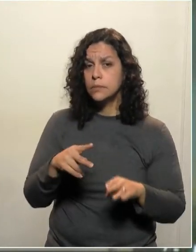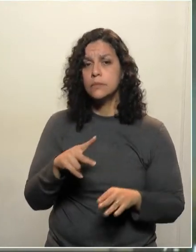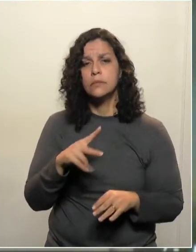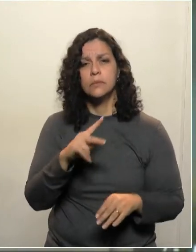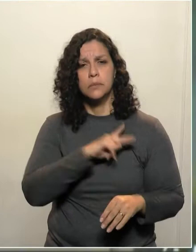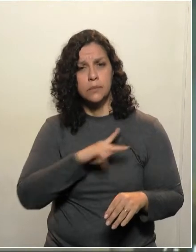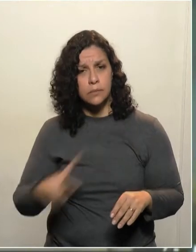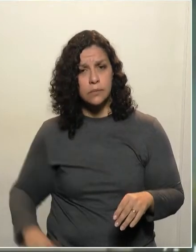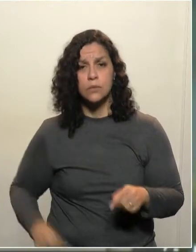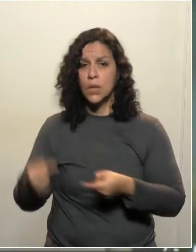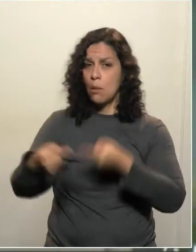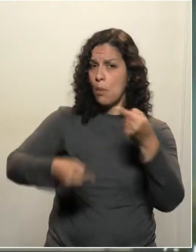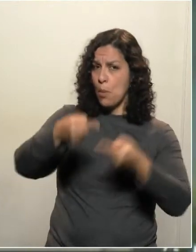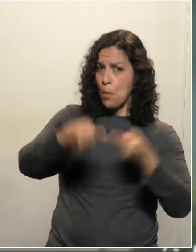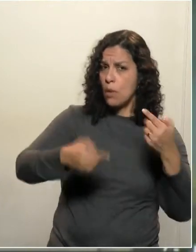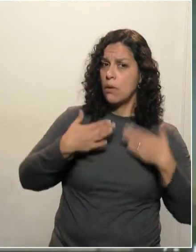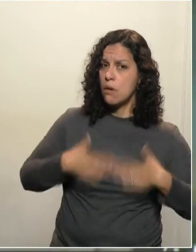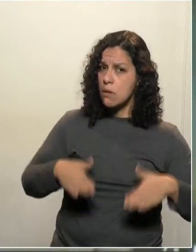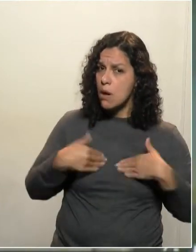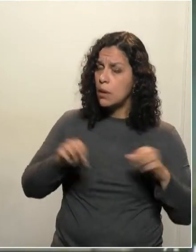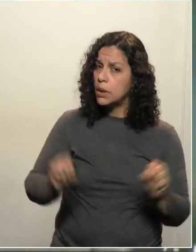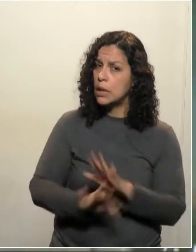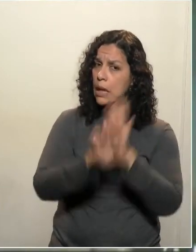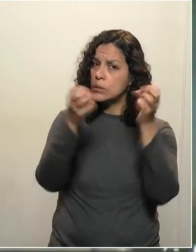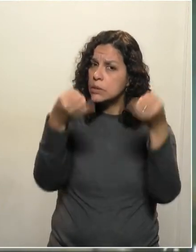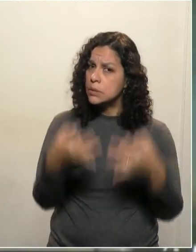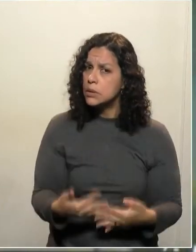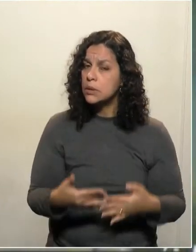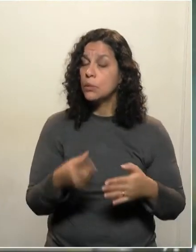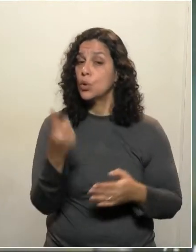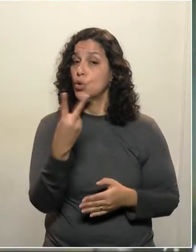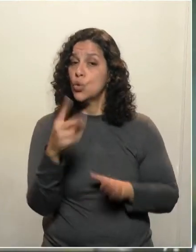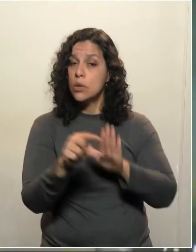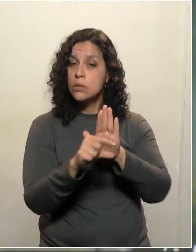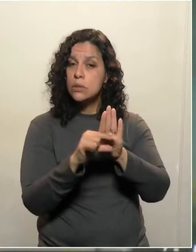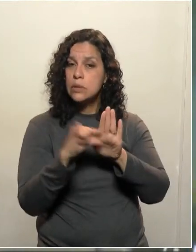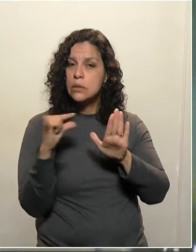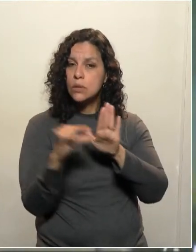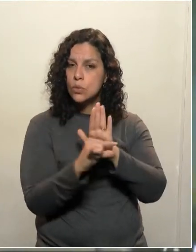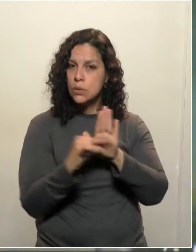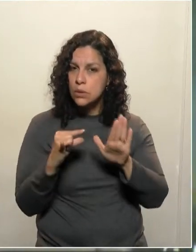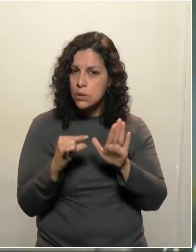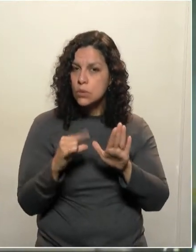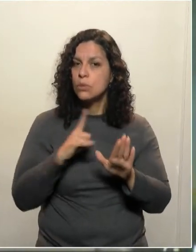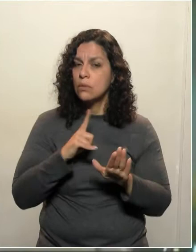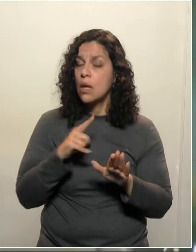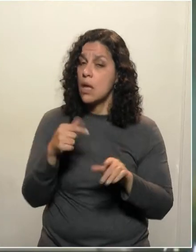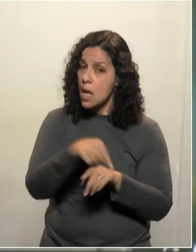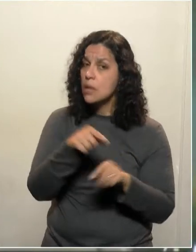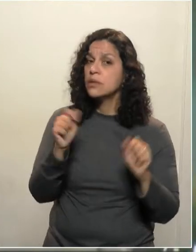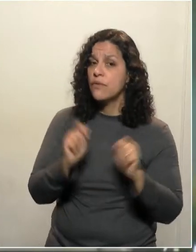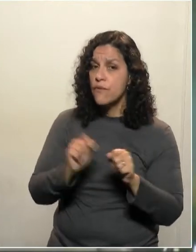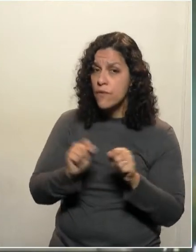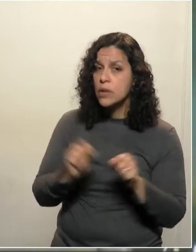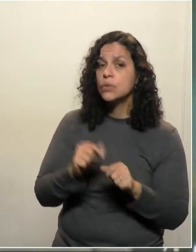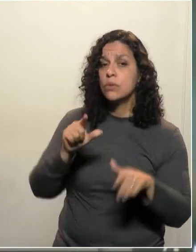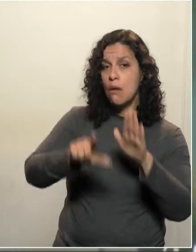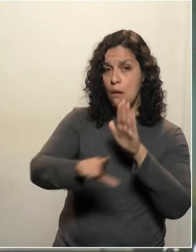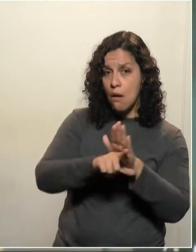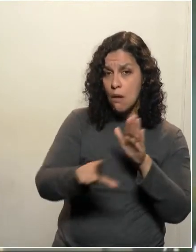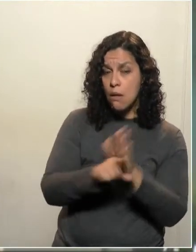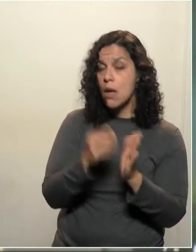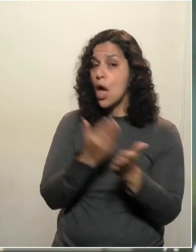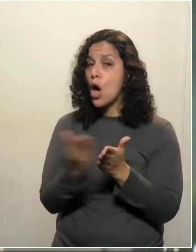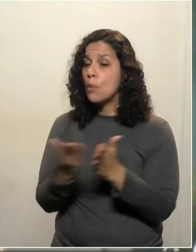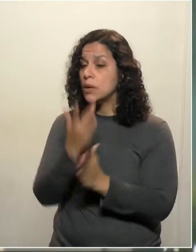faça um debate com bastante tranquilidade, com bastante clareza, porque esses dois incisos desta lei são os que têm feito com que essas entidades que,